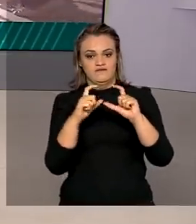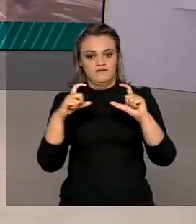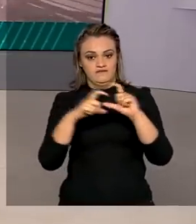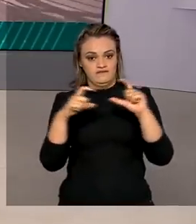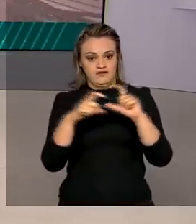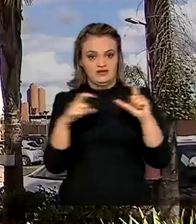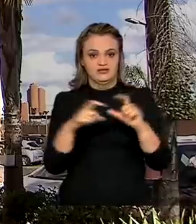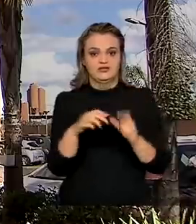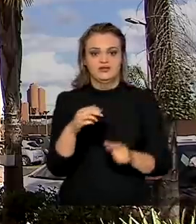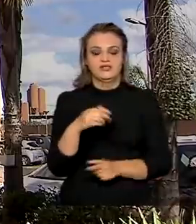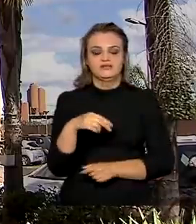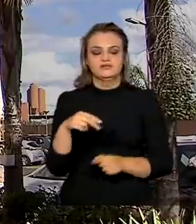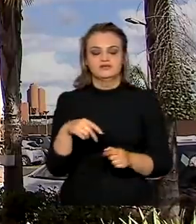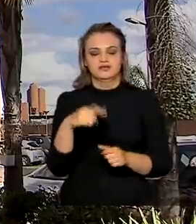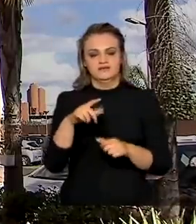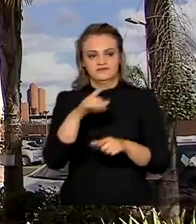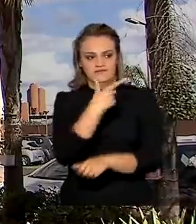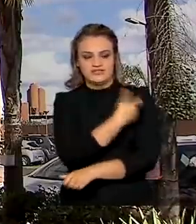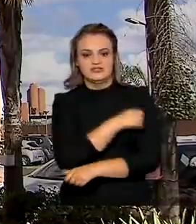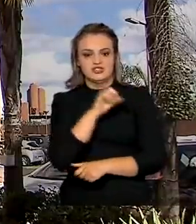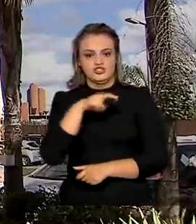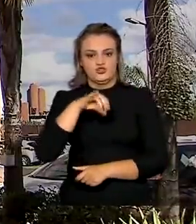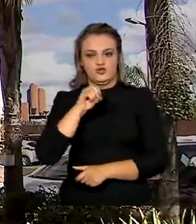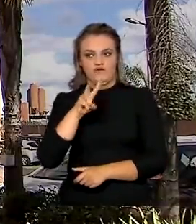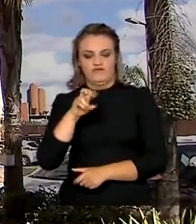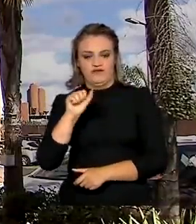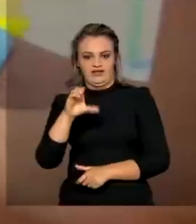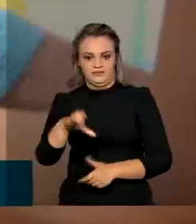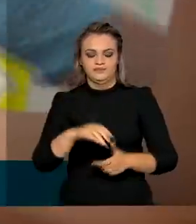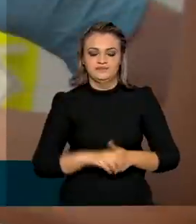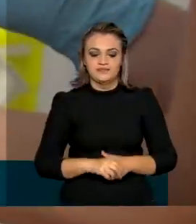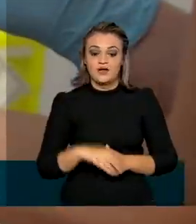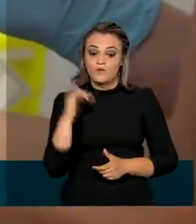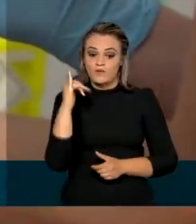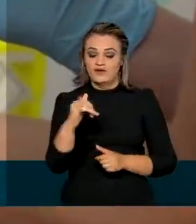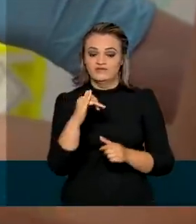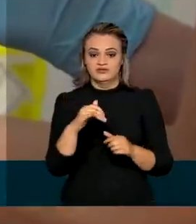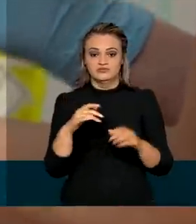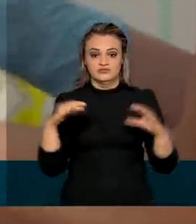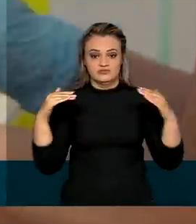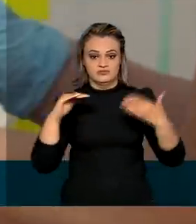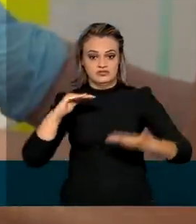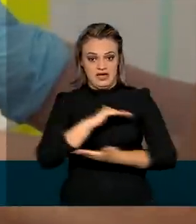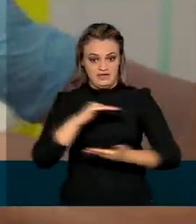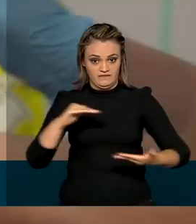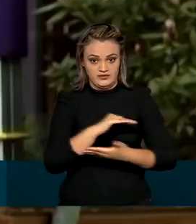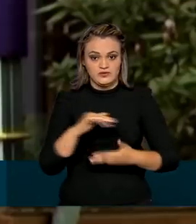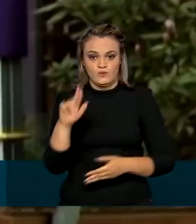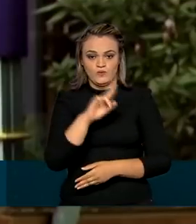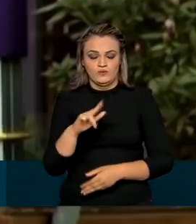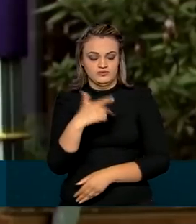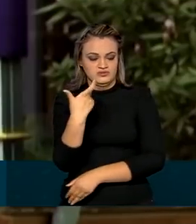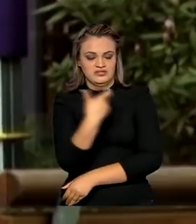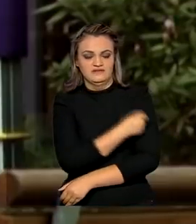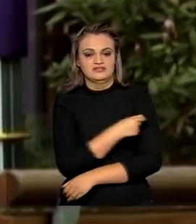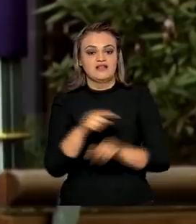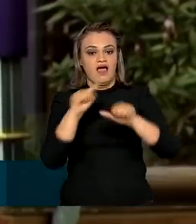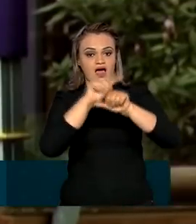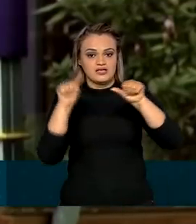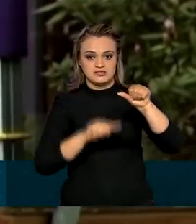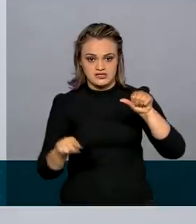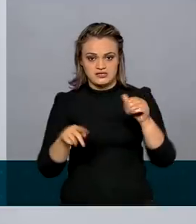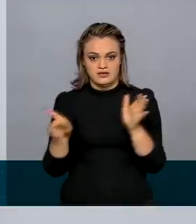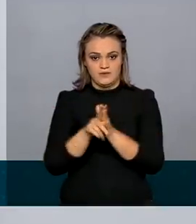Sinovac. A recomendação da nota técnica da Anvisa é de suspensão imediata do uso da vacina AstraZeneca,